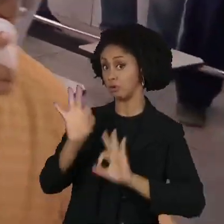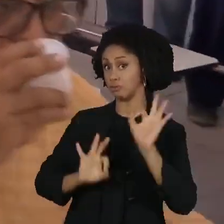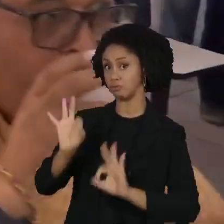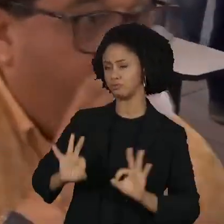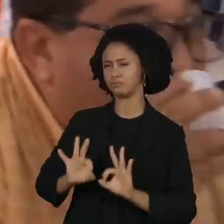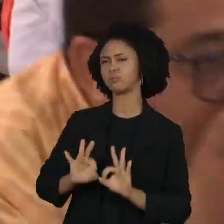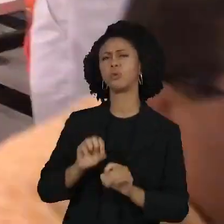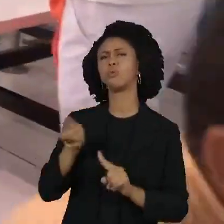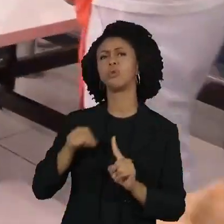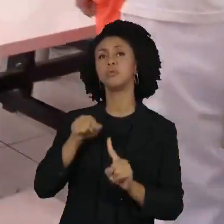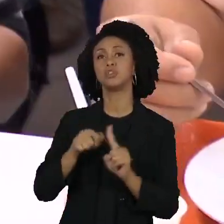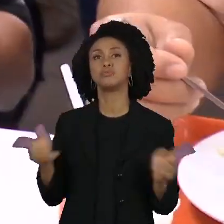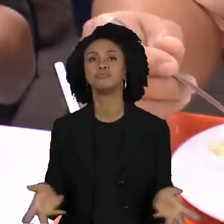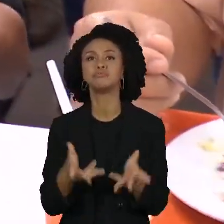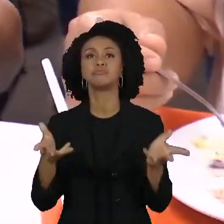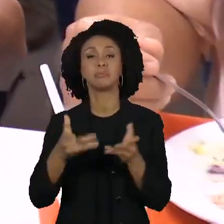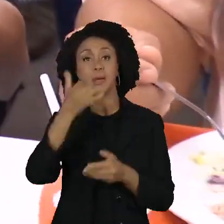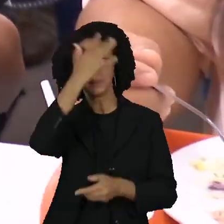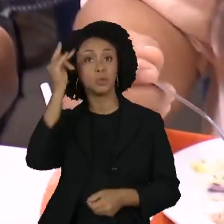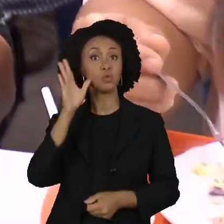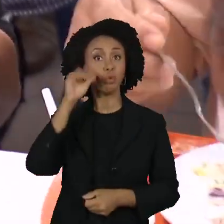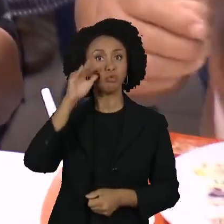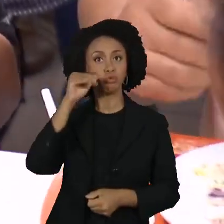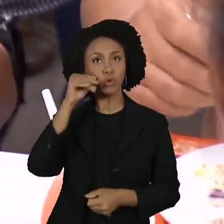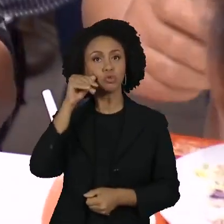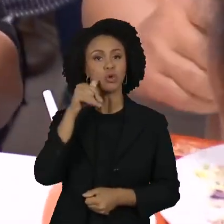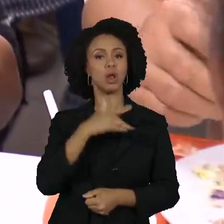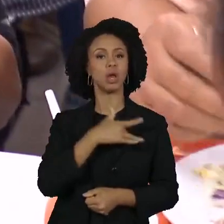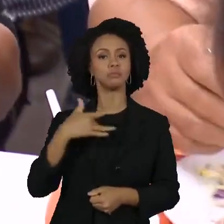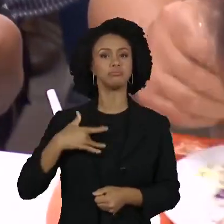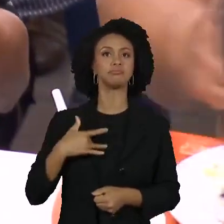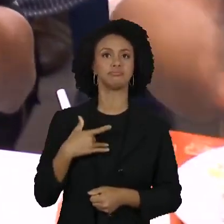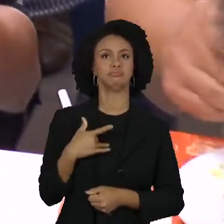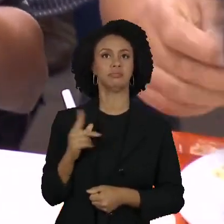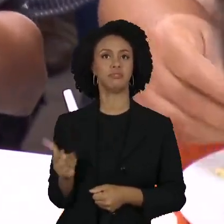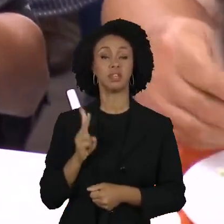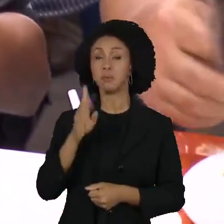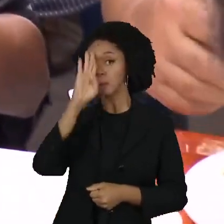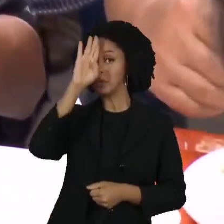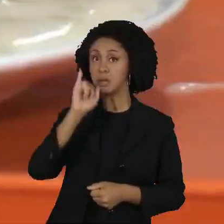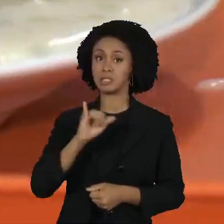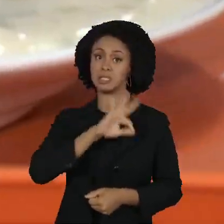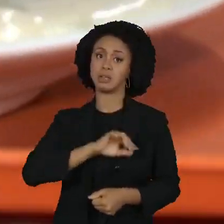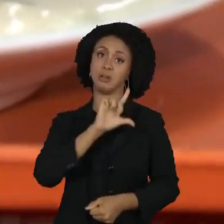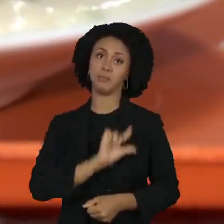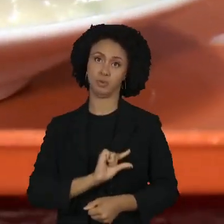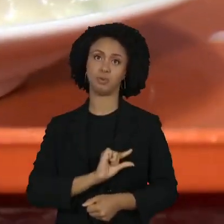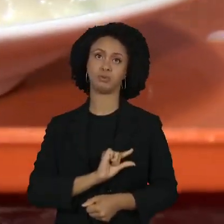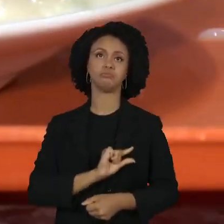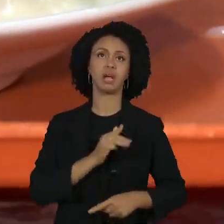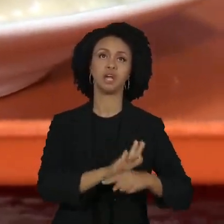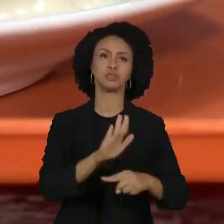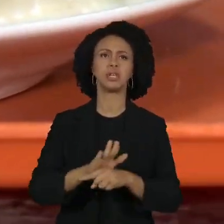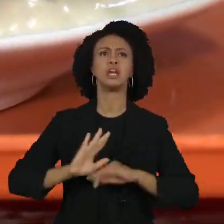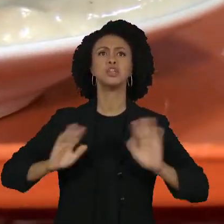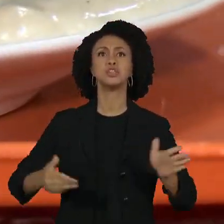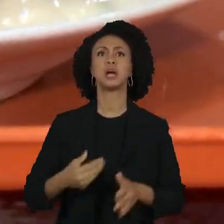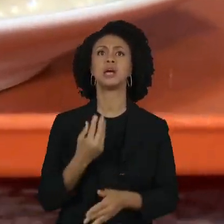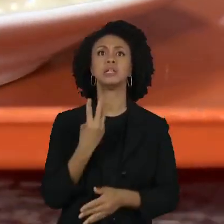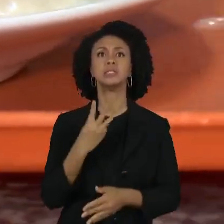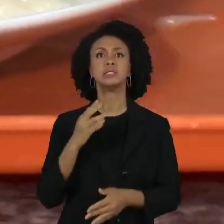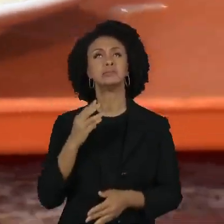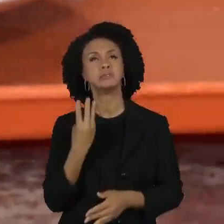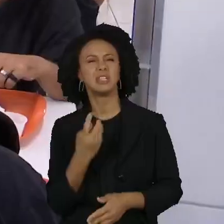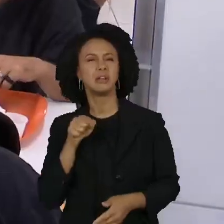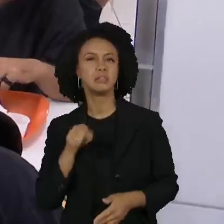a cuidarem da saúde nutricional dos funcionários, especialmente os de baixa renda. Há 300 mil empresas inscritas, que